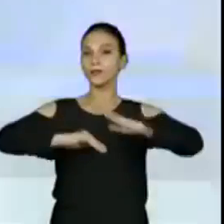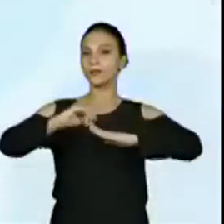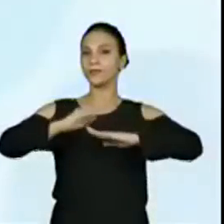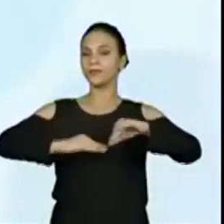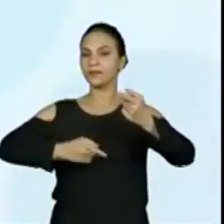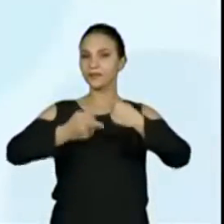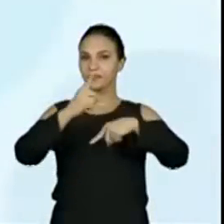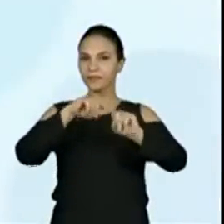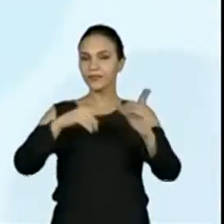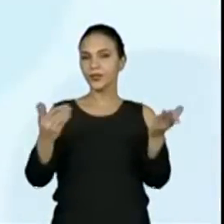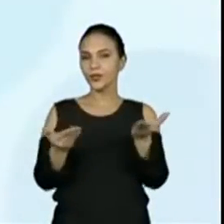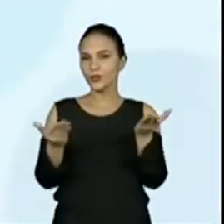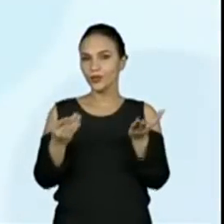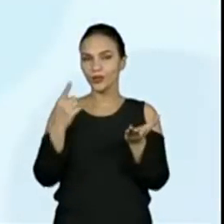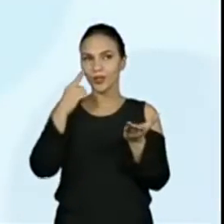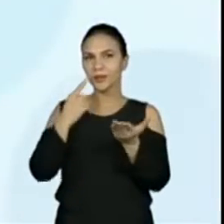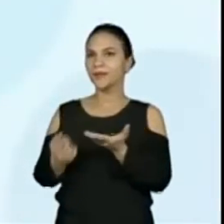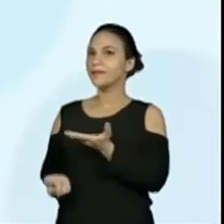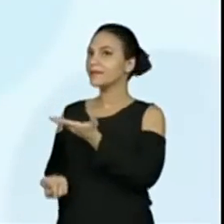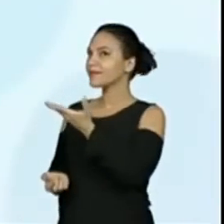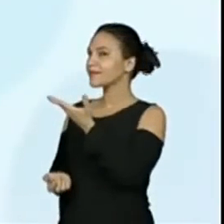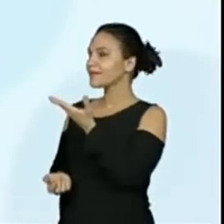de hoje. A habilidade é a seguinte.